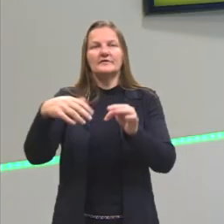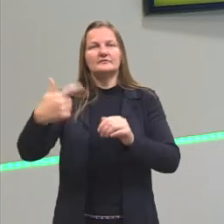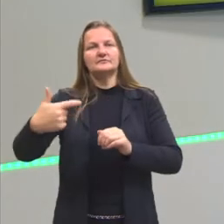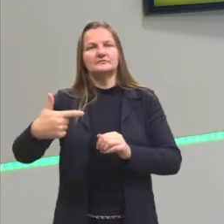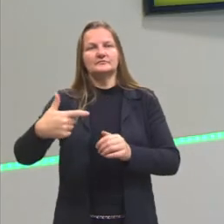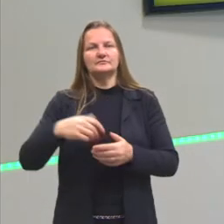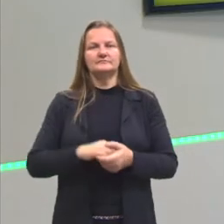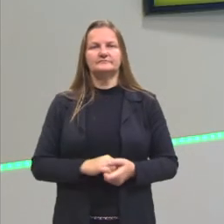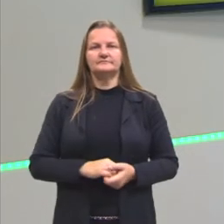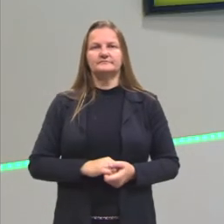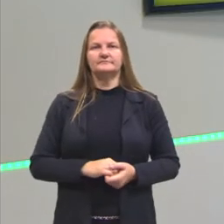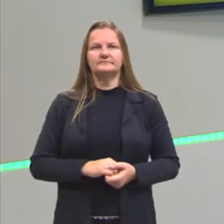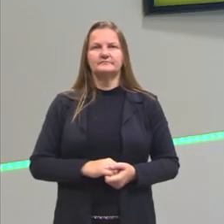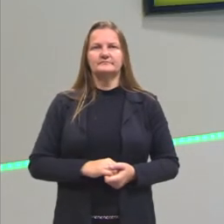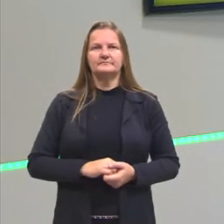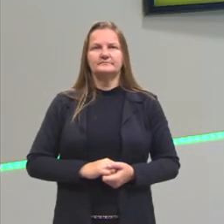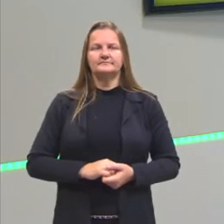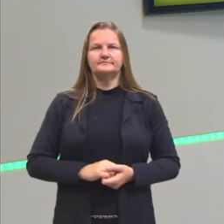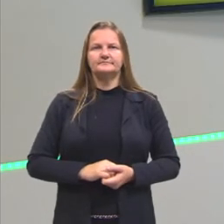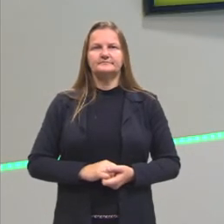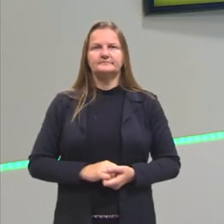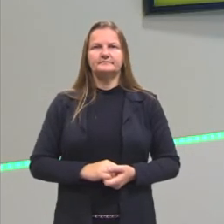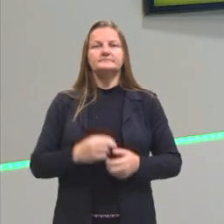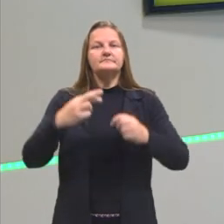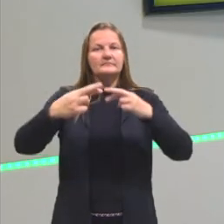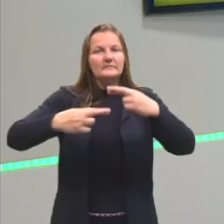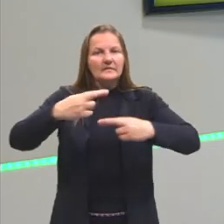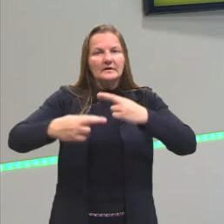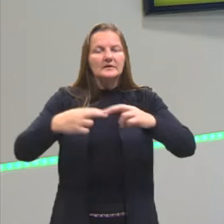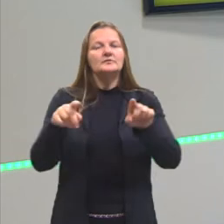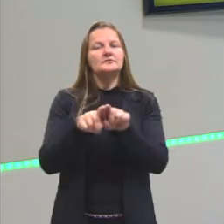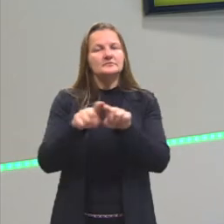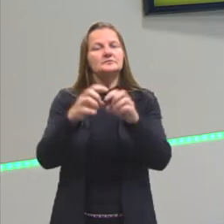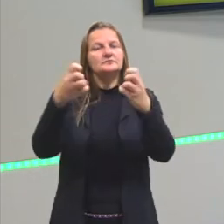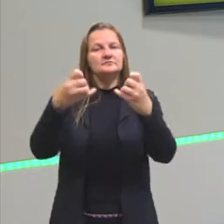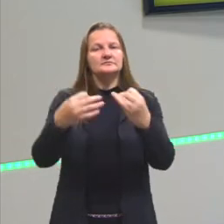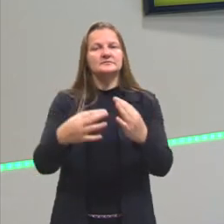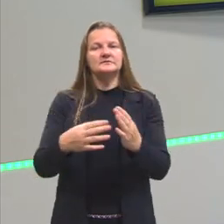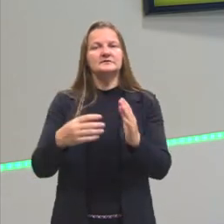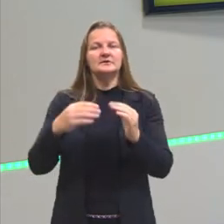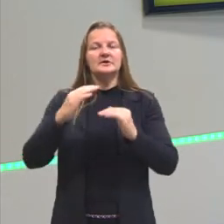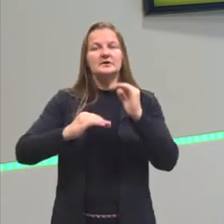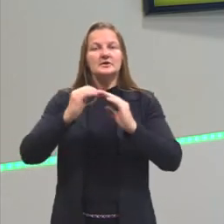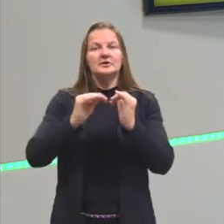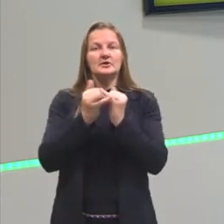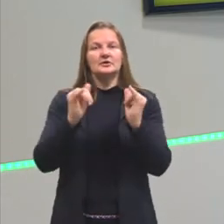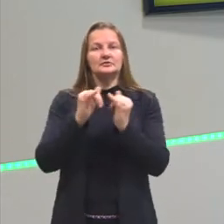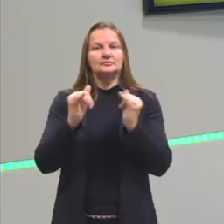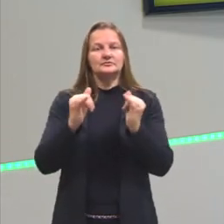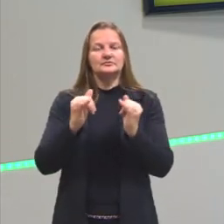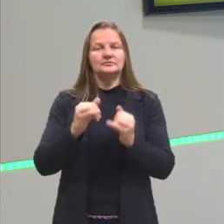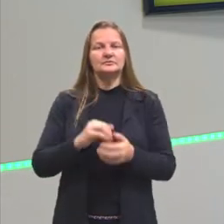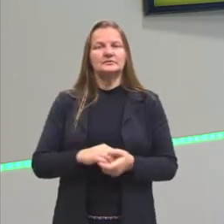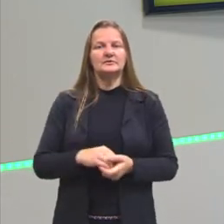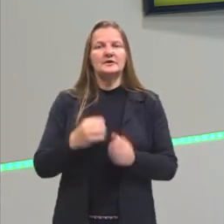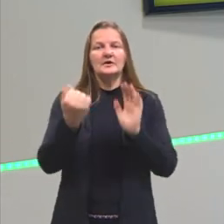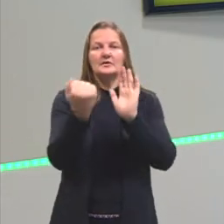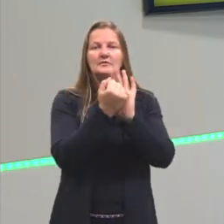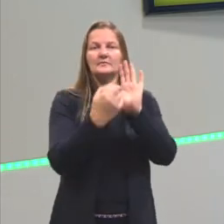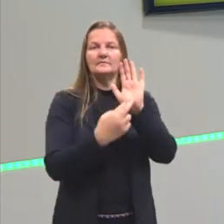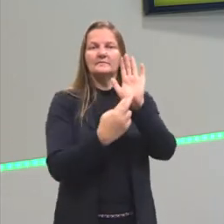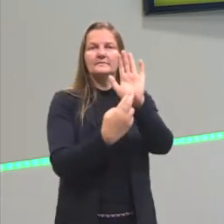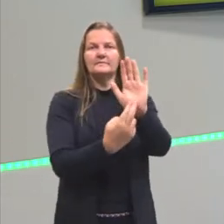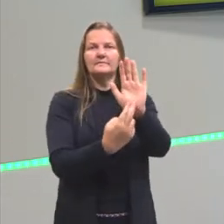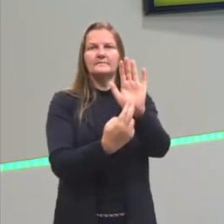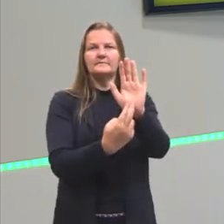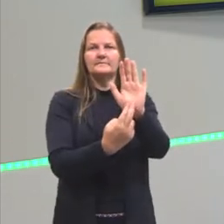Que é o ponto de chegada. E nas reações, é exatamente assim. Se a energia de ativação, que é representada pela letra Ea, ali o